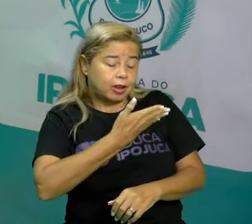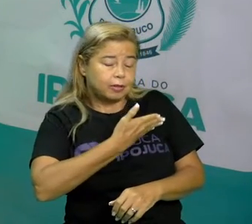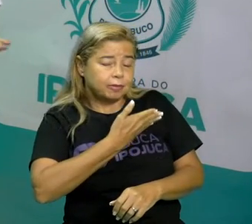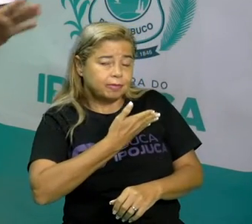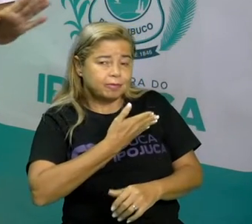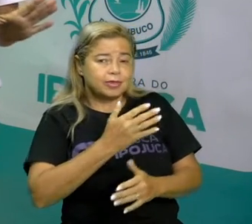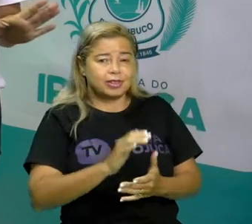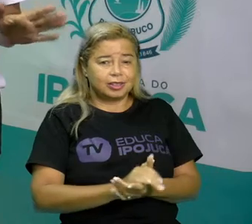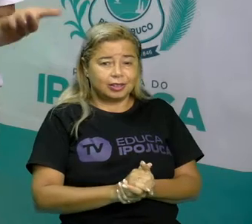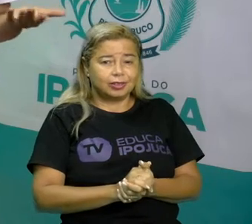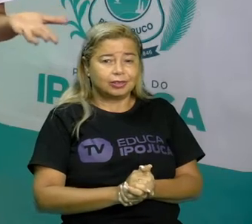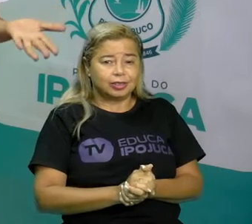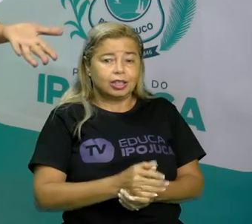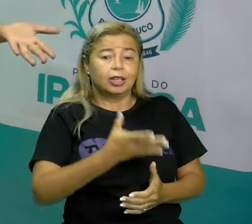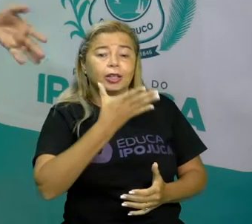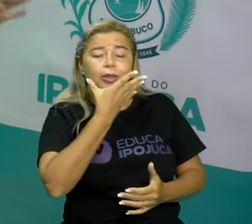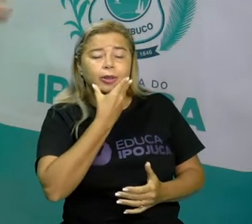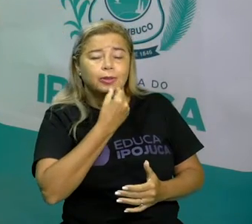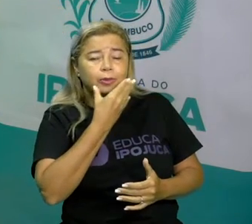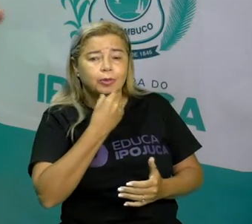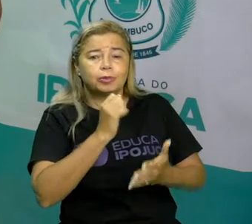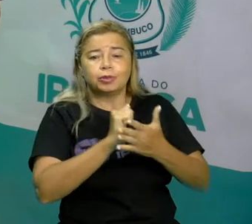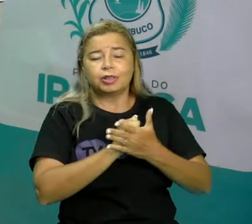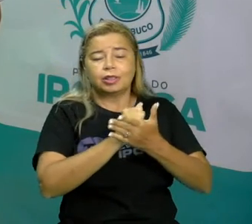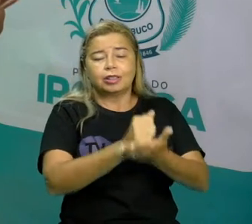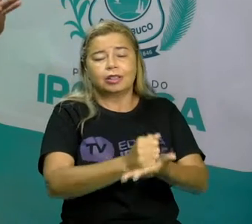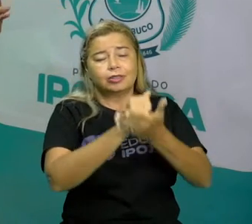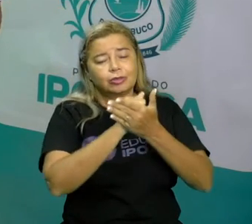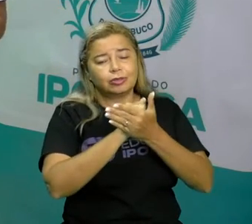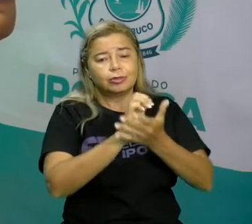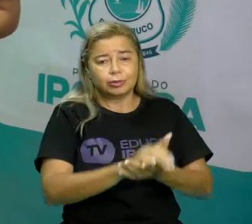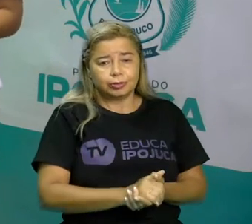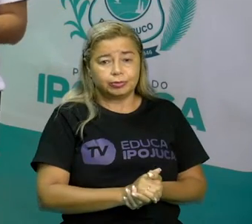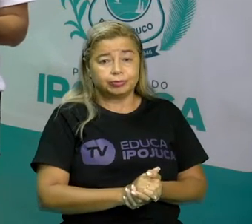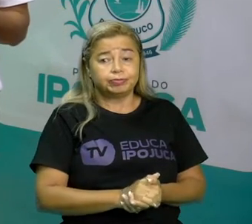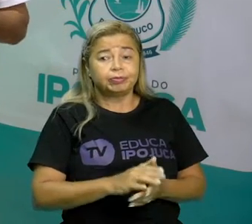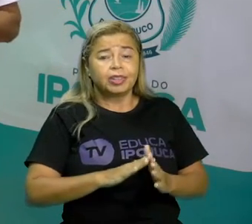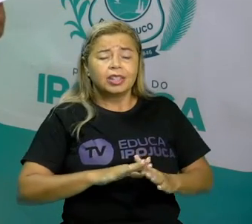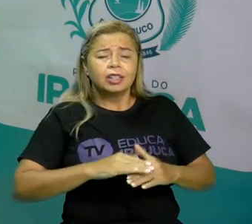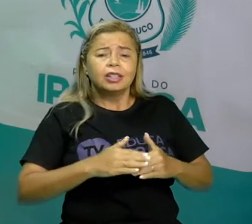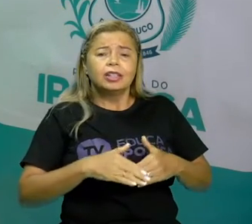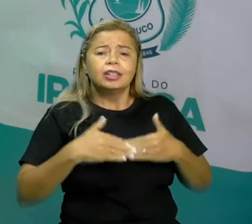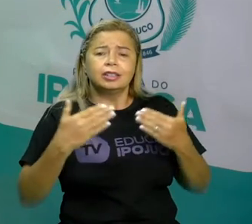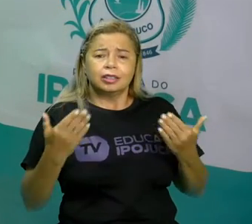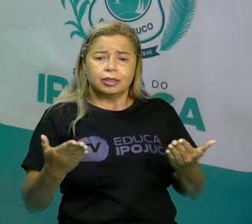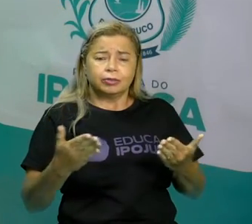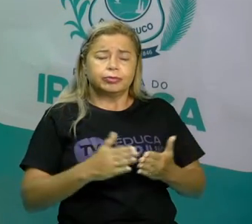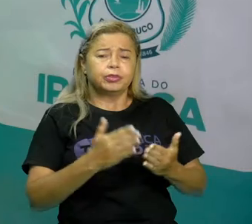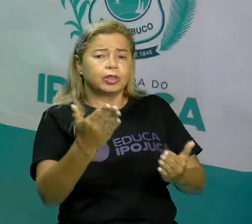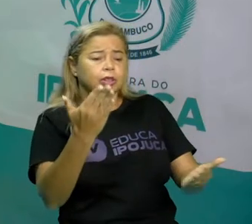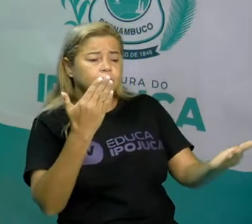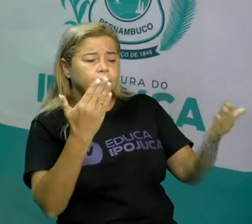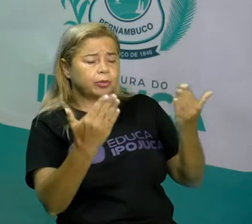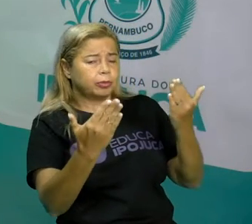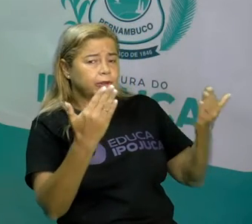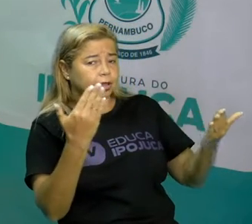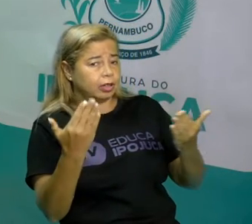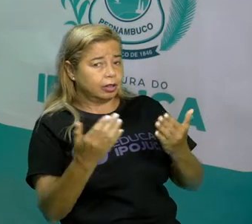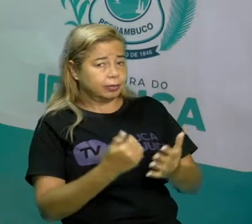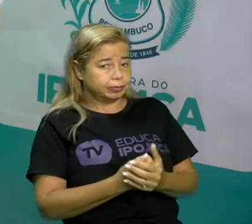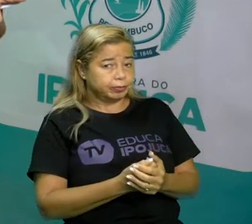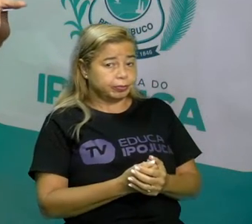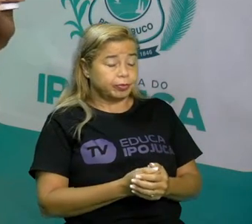Já Chapeuzinho socorro, socorro. Foi um socorro mais. Com isso a gente compreende. Veja,